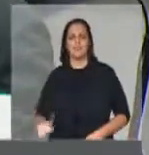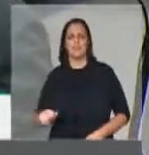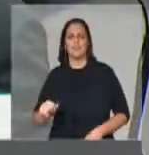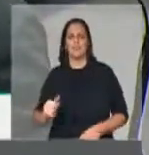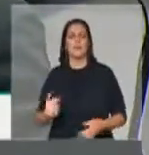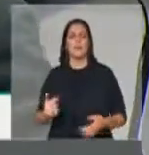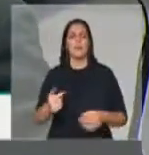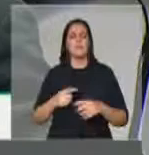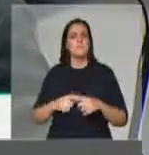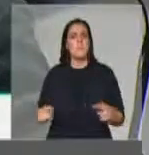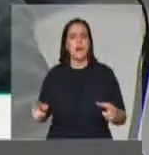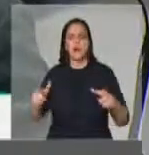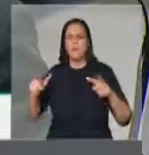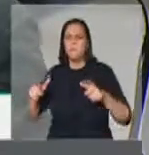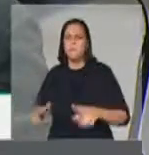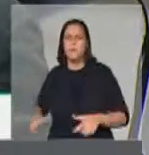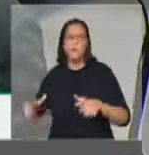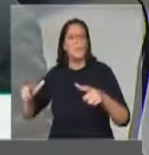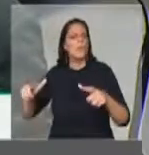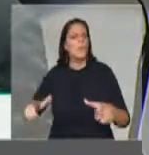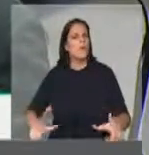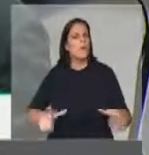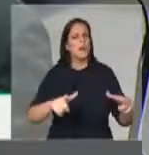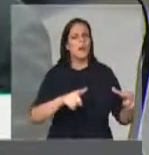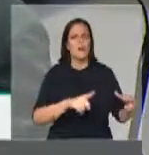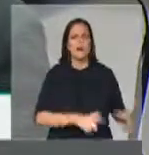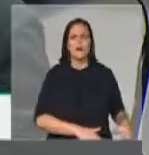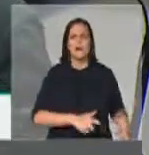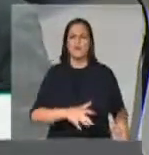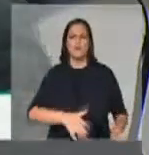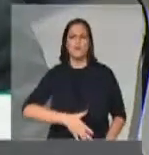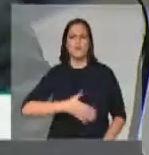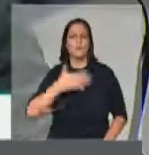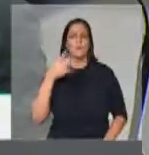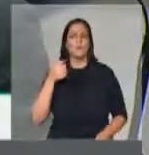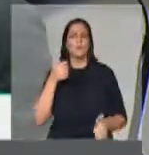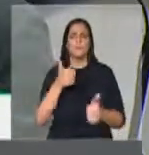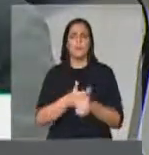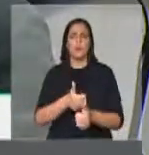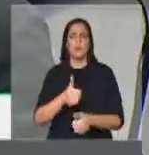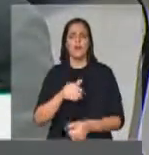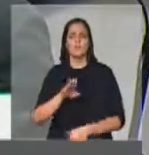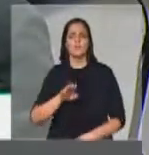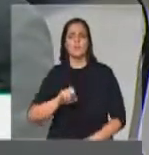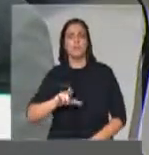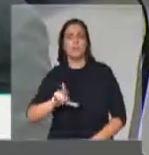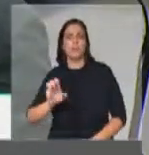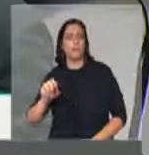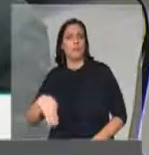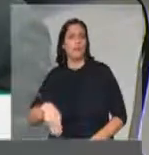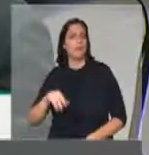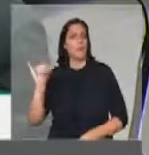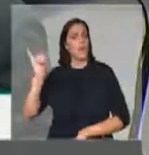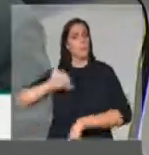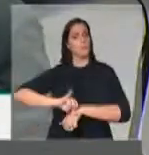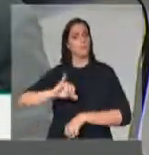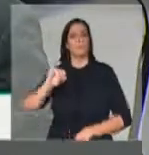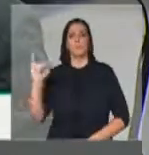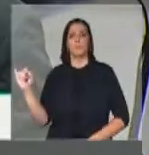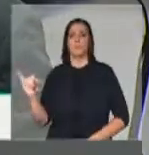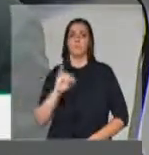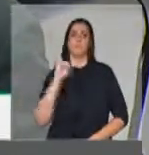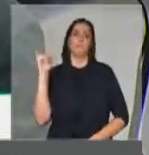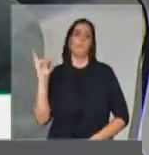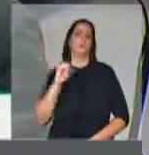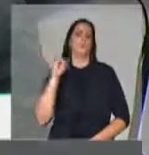plena região nordeste do Pará, na proximidade de Belém, a capital, uma das mais importantes